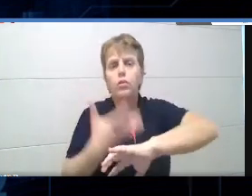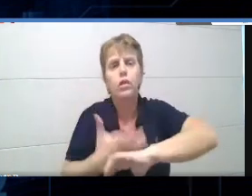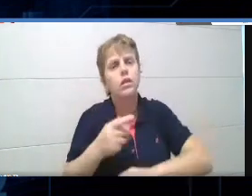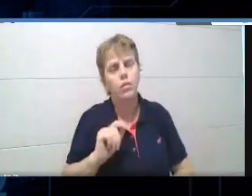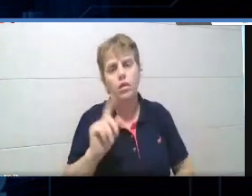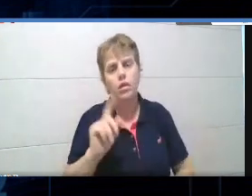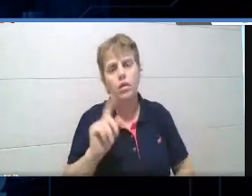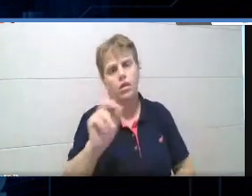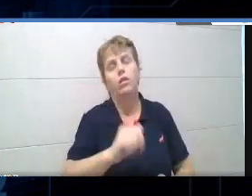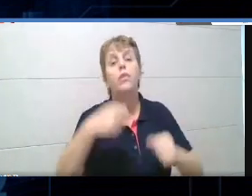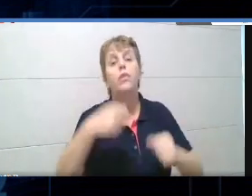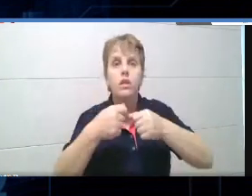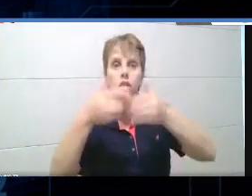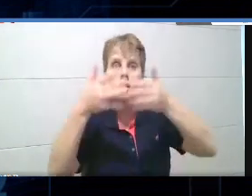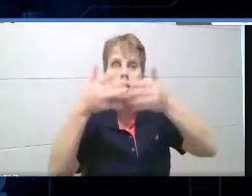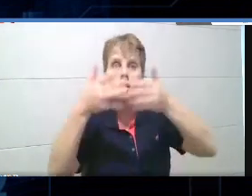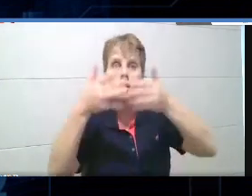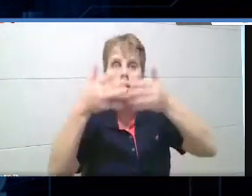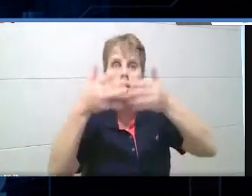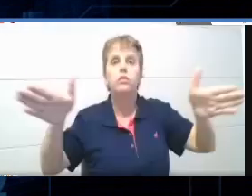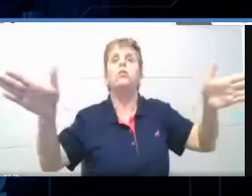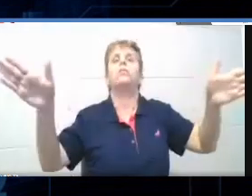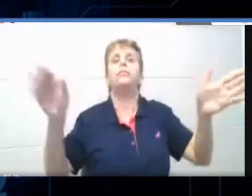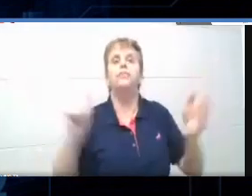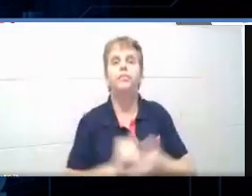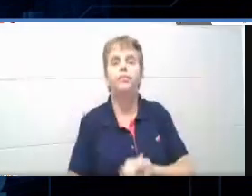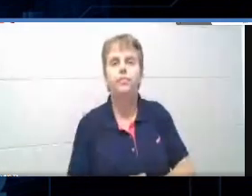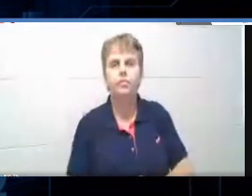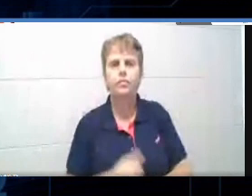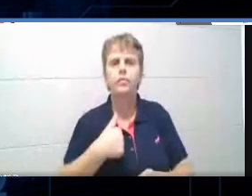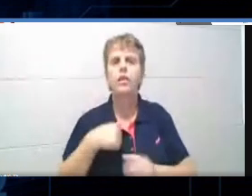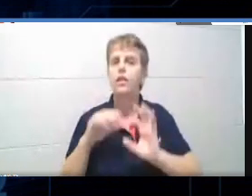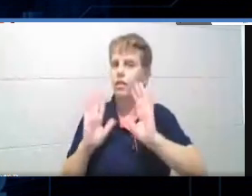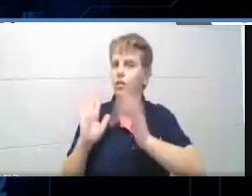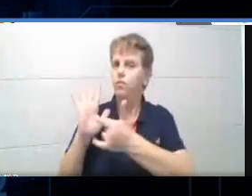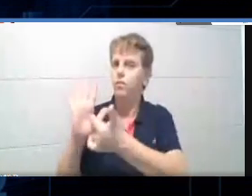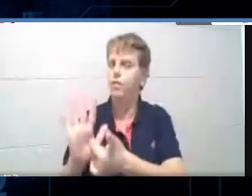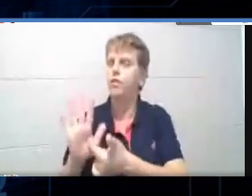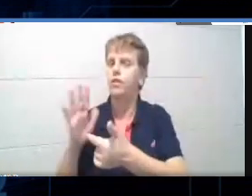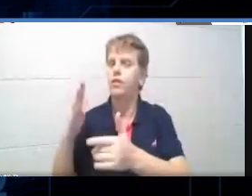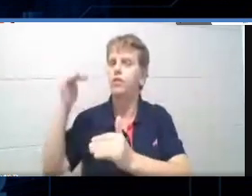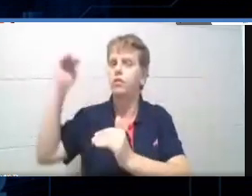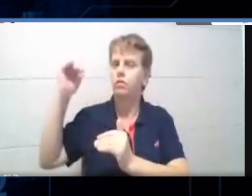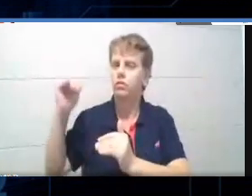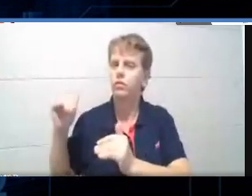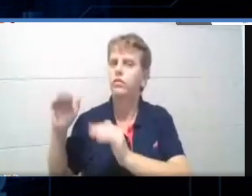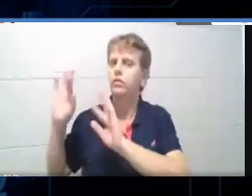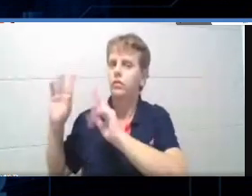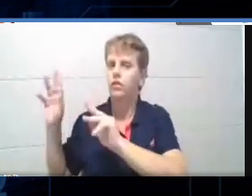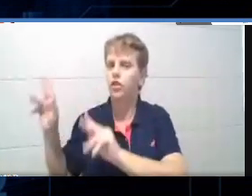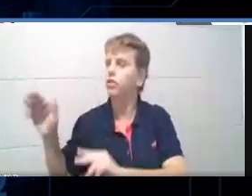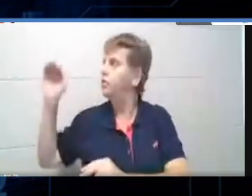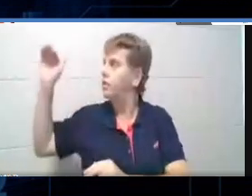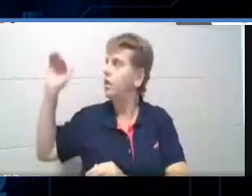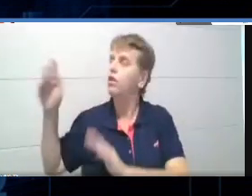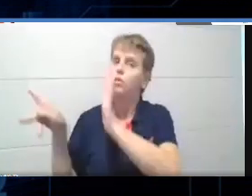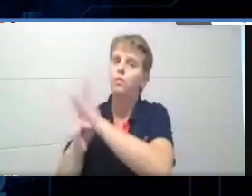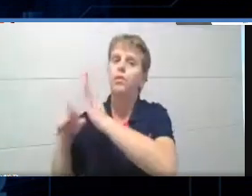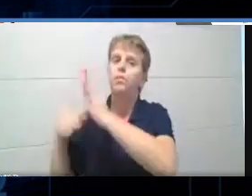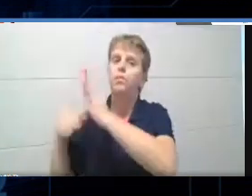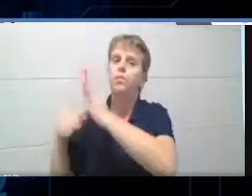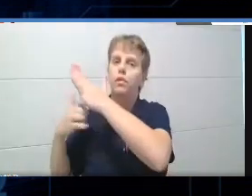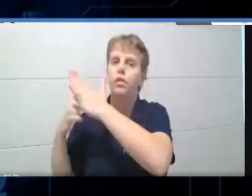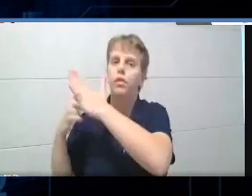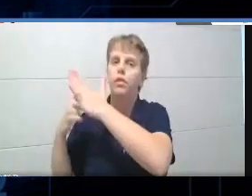sua atividade, né? Então, eu trouxe aqui para vocês um esqueminha diferente, né? Então, a partir disso aqui, que é da empresa, isso que eu